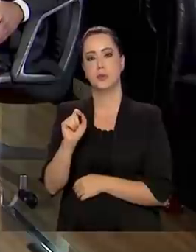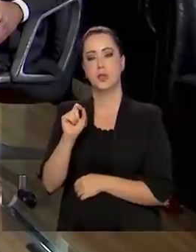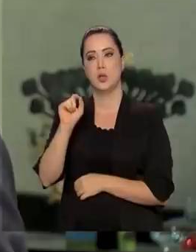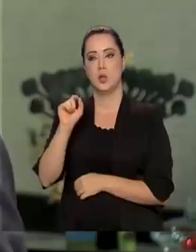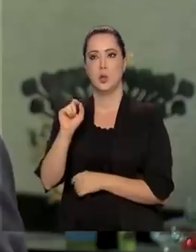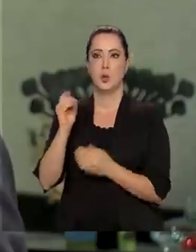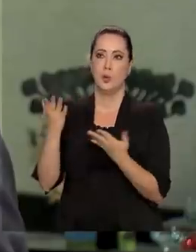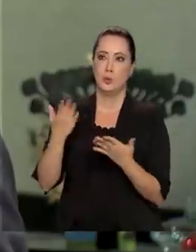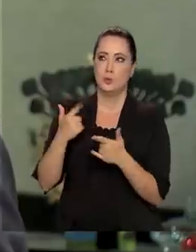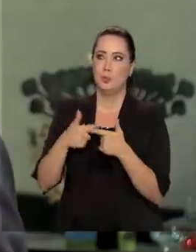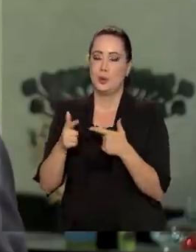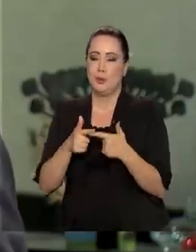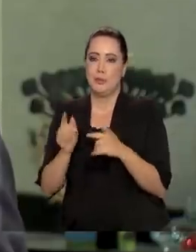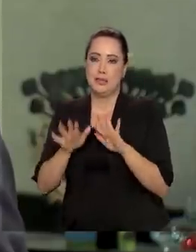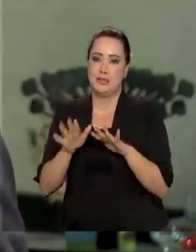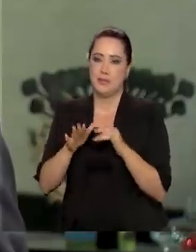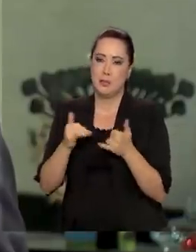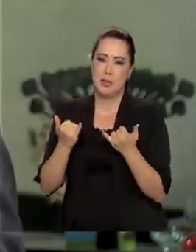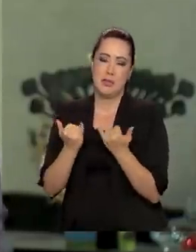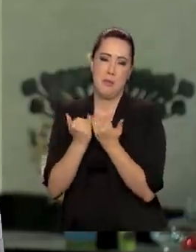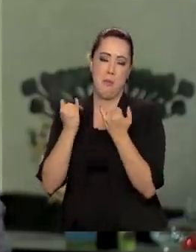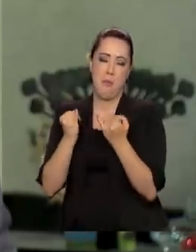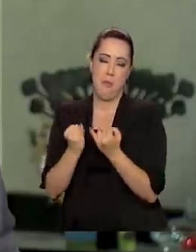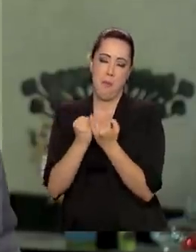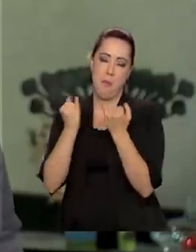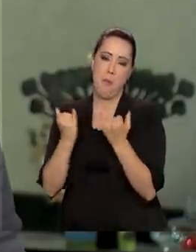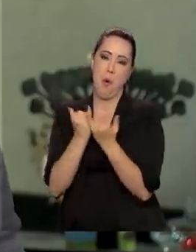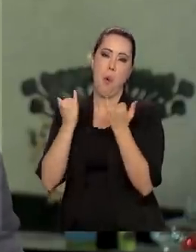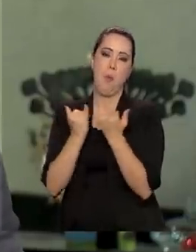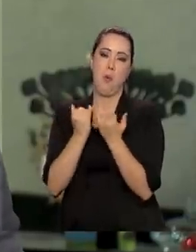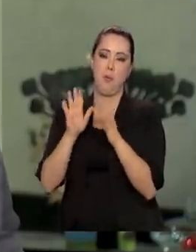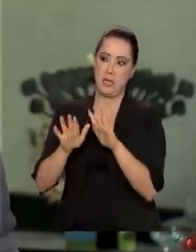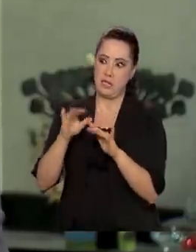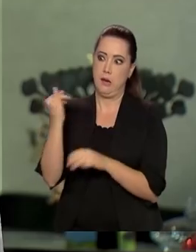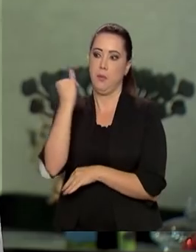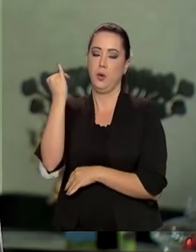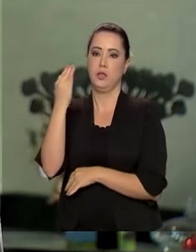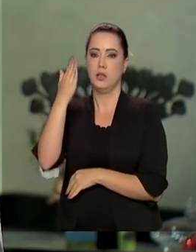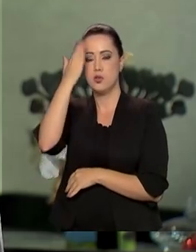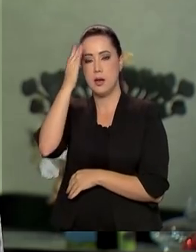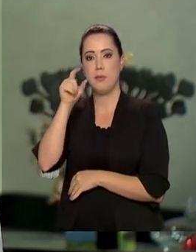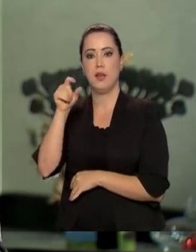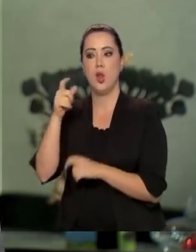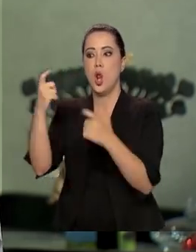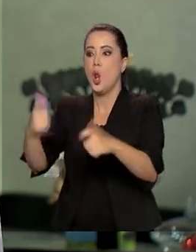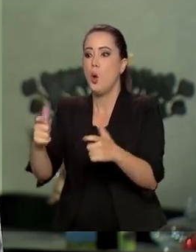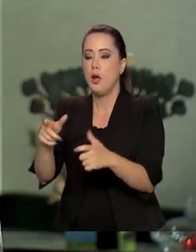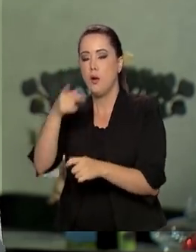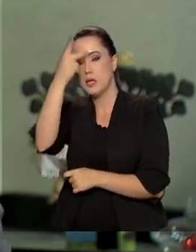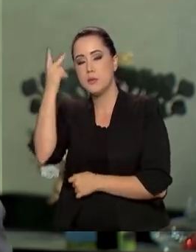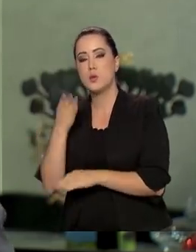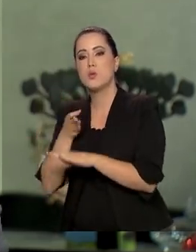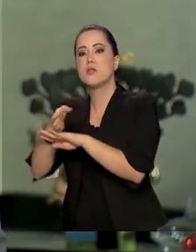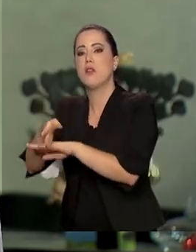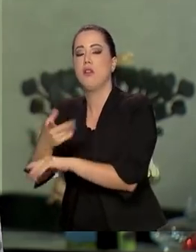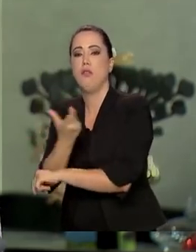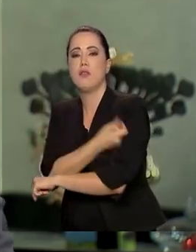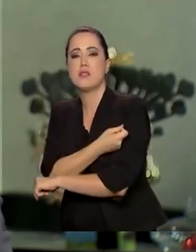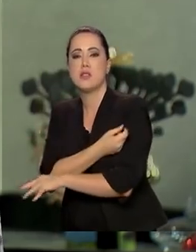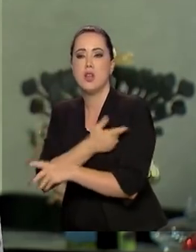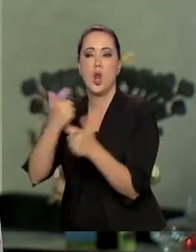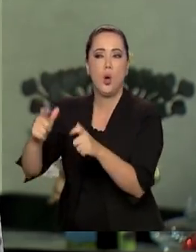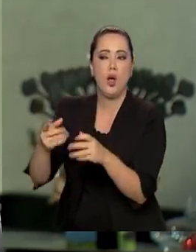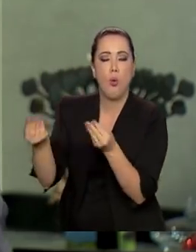questão boba, mas é uma questão importante. Onde que as pessoas vão tomar a vacina? Isso aí é uma coisa importante que as pessoas têm de saber, né? Como é que